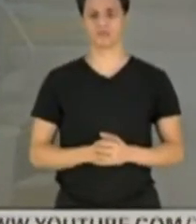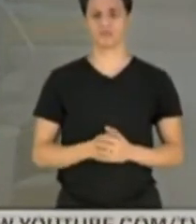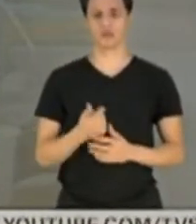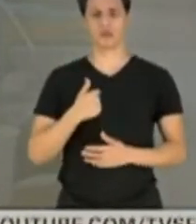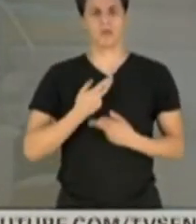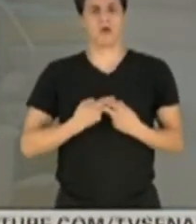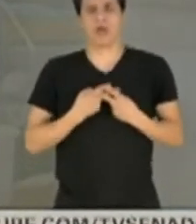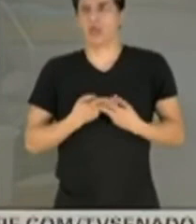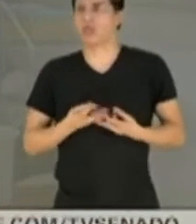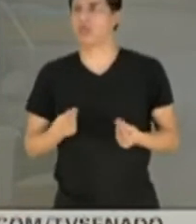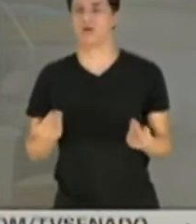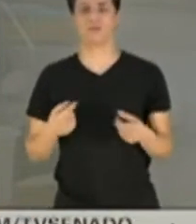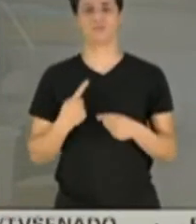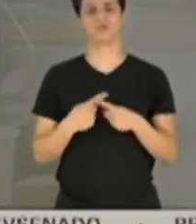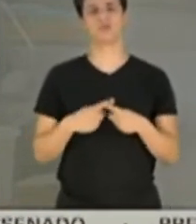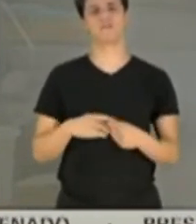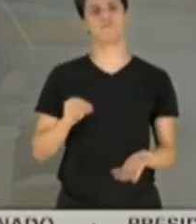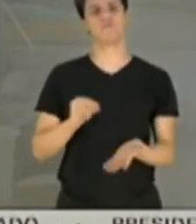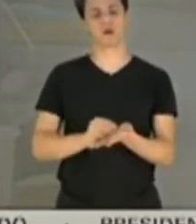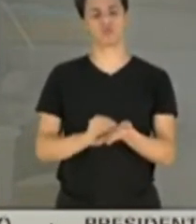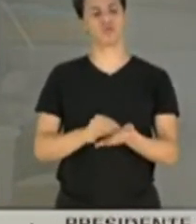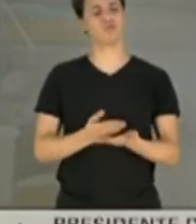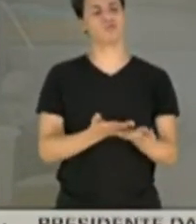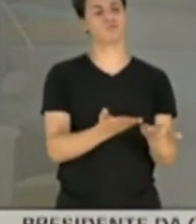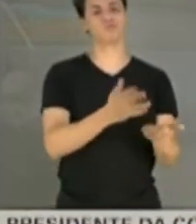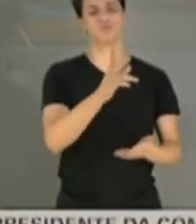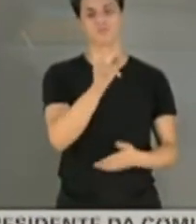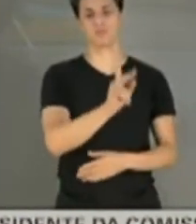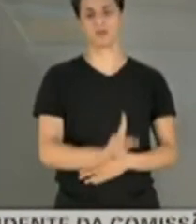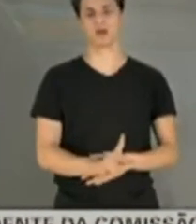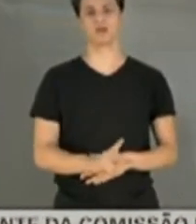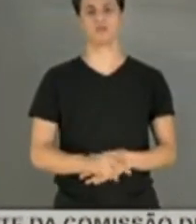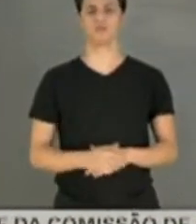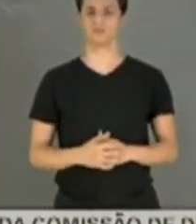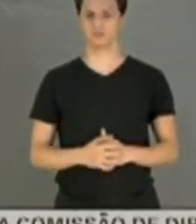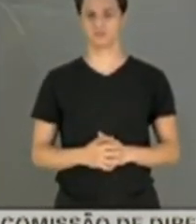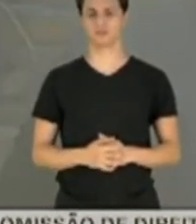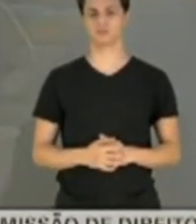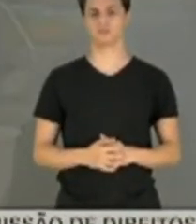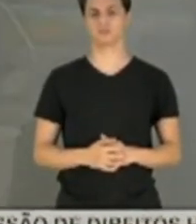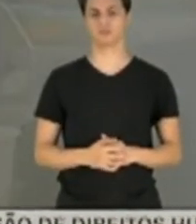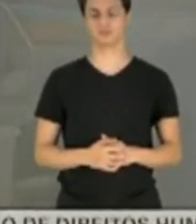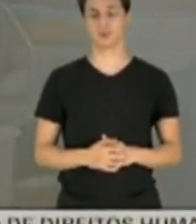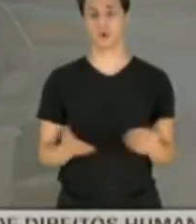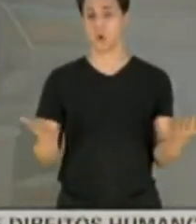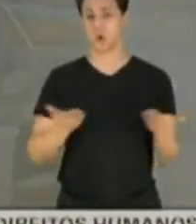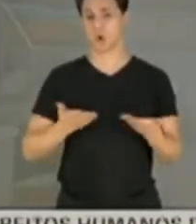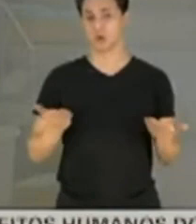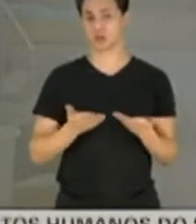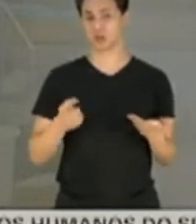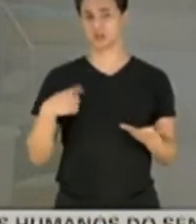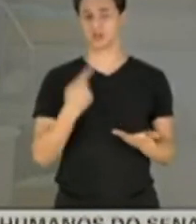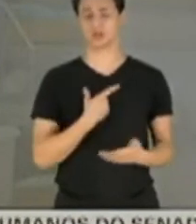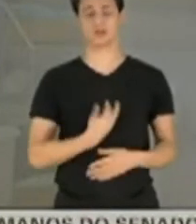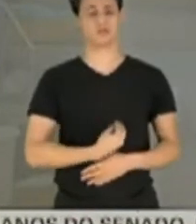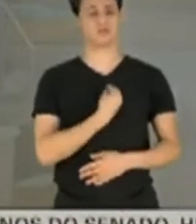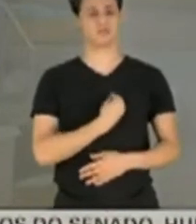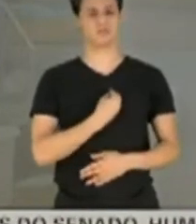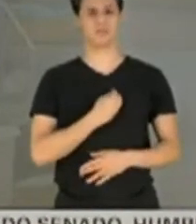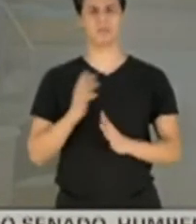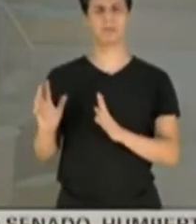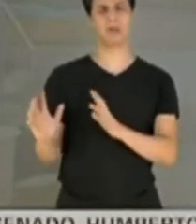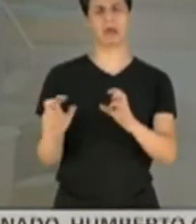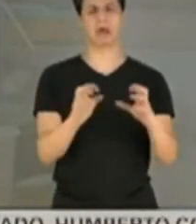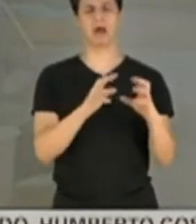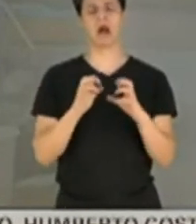tira a paciência, porque faltou para os brasileiros. Hoje, nós vivemos o caos em razão da pandemia,